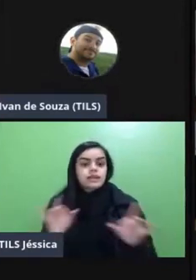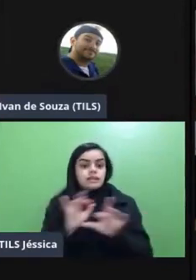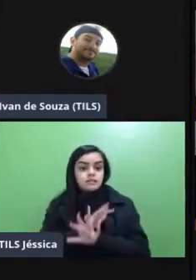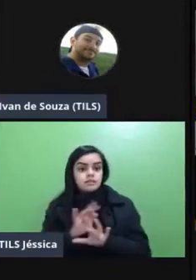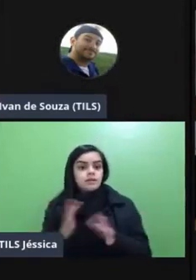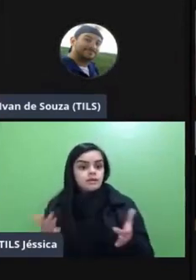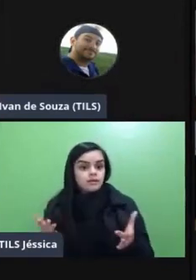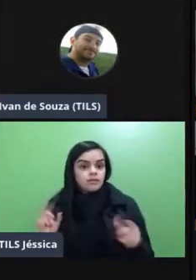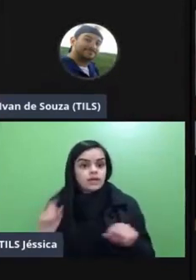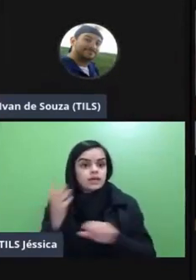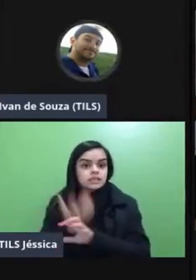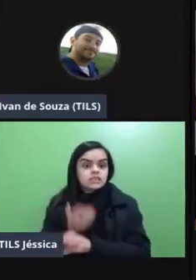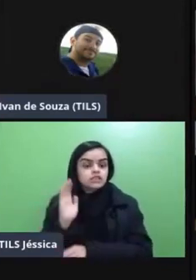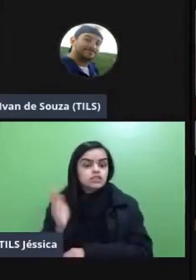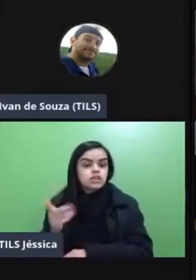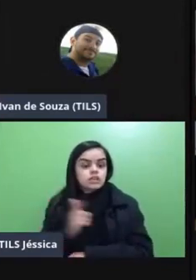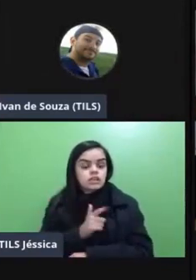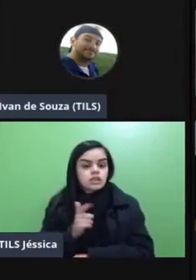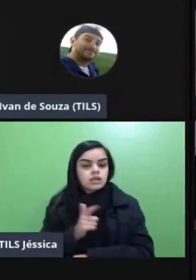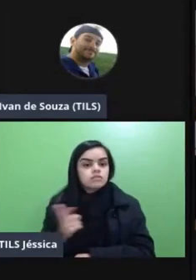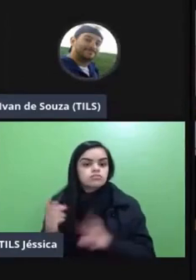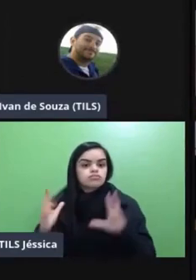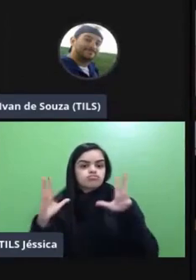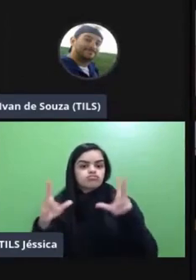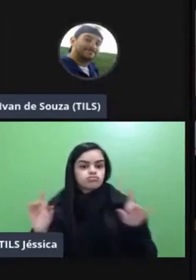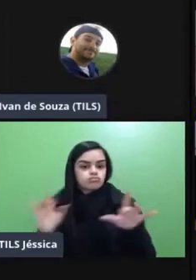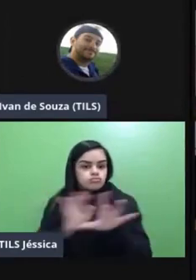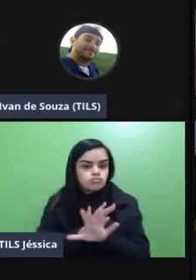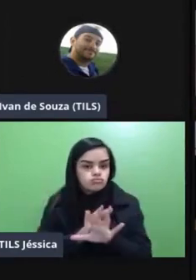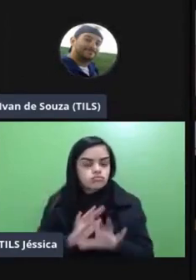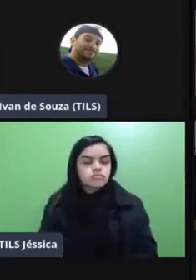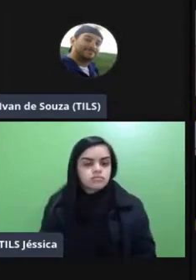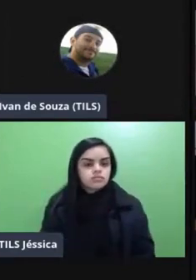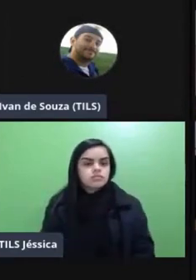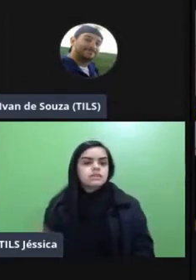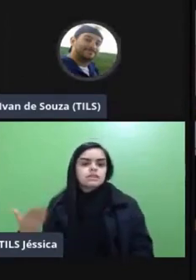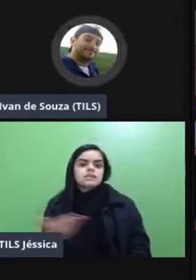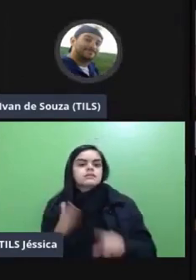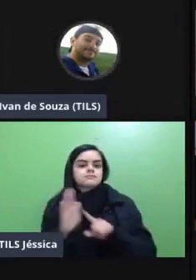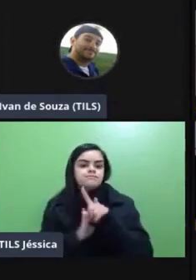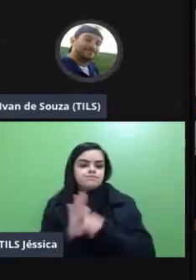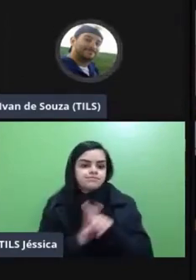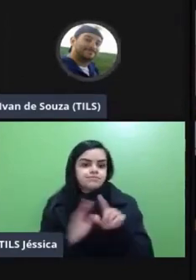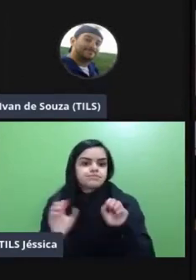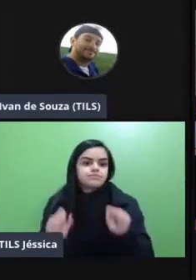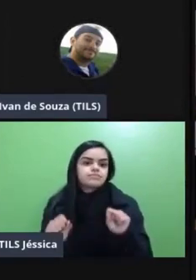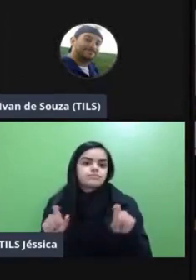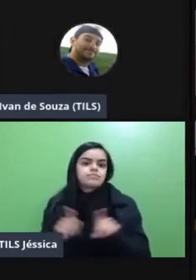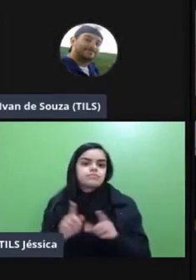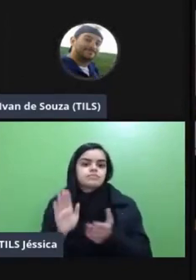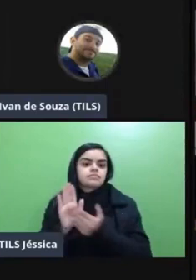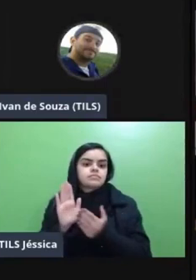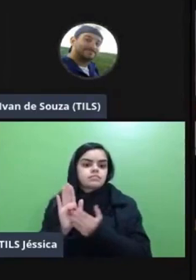na disciplina já tem um acervo né disponível dessa pesquisa e eu posso enfim propor um encontro